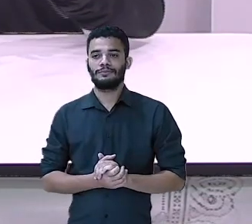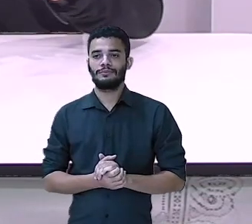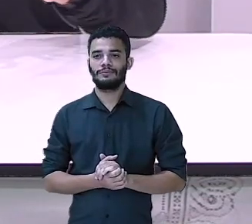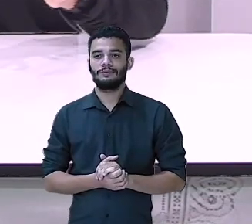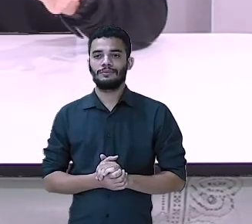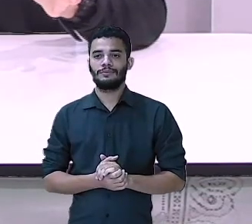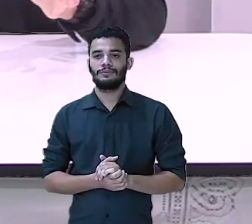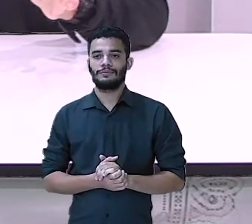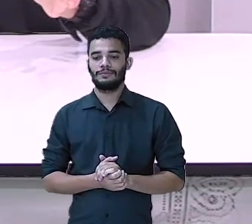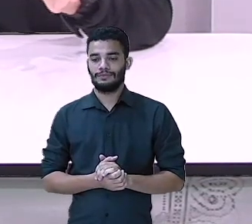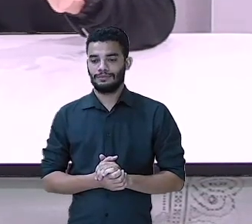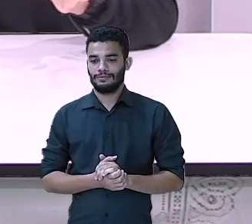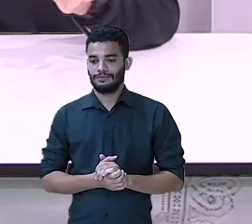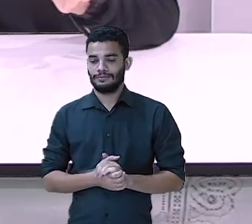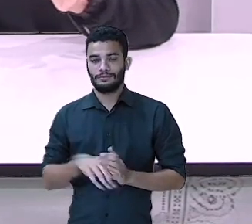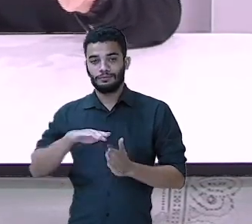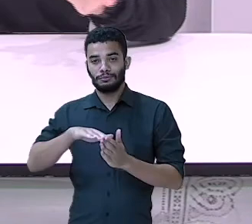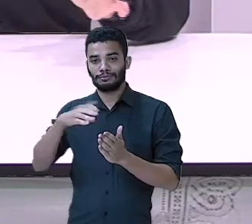Segura.